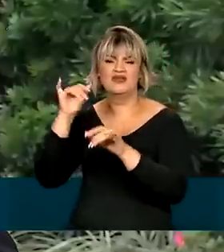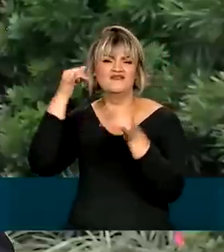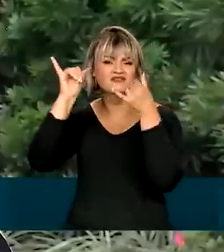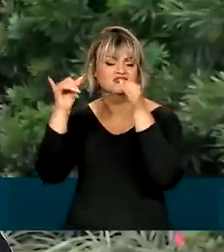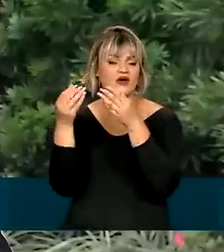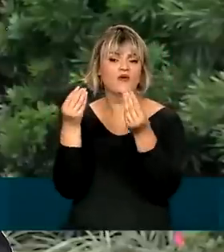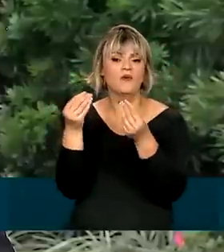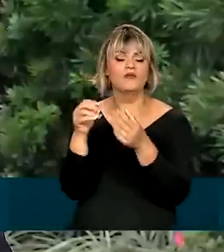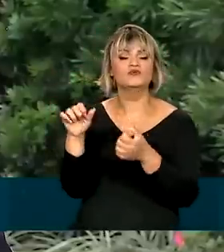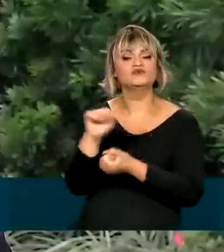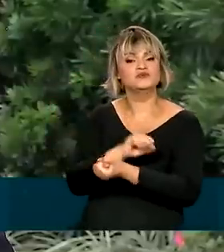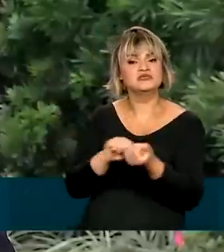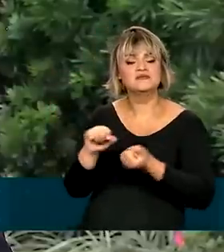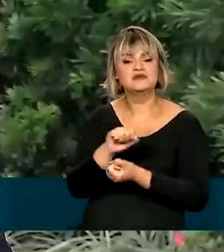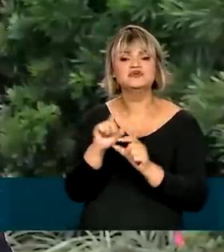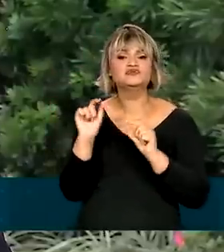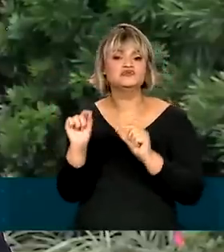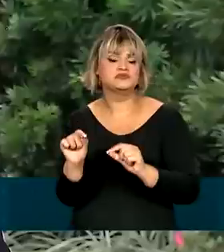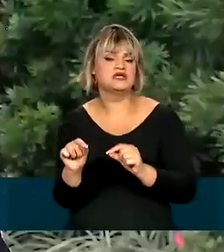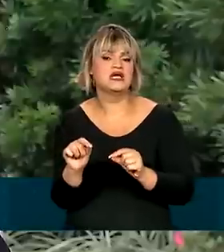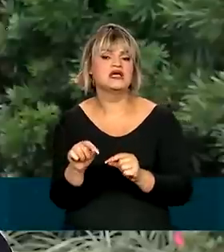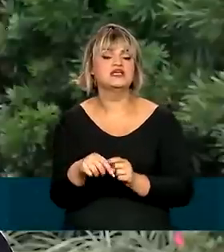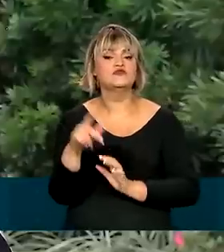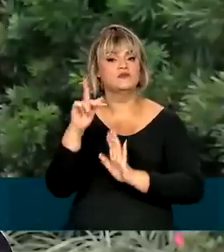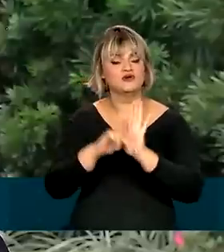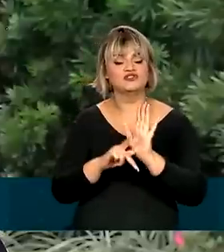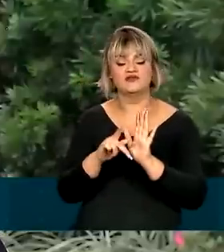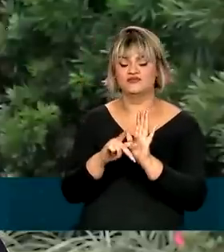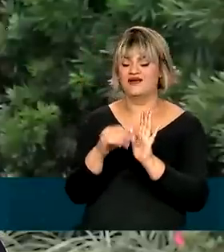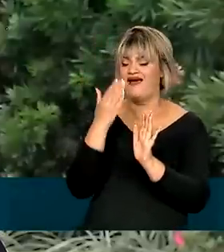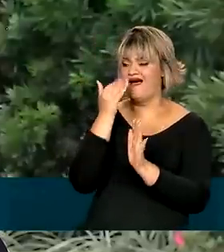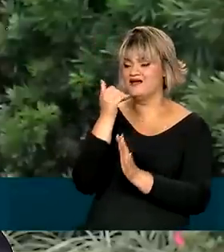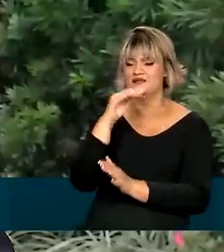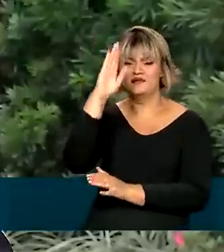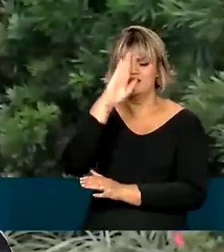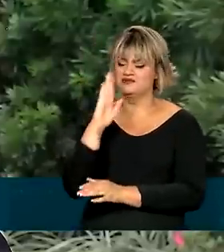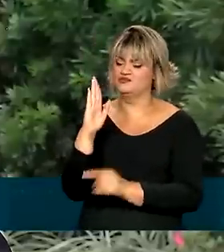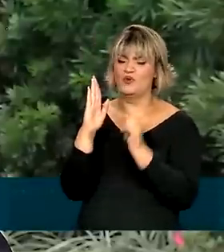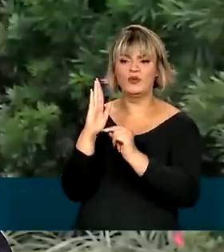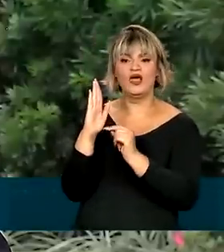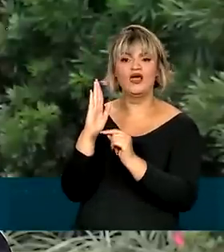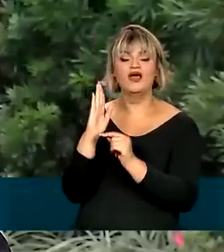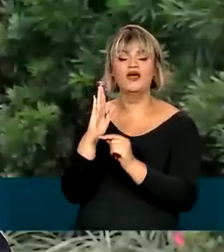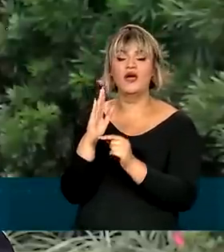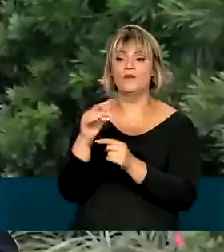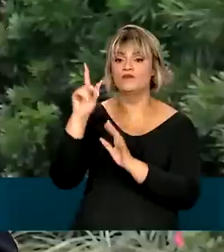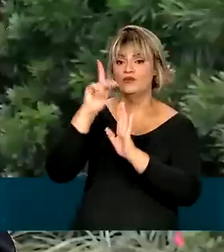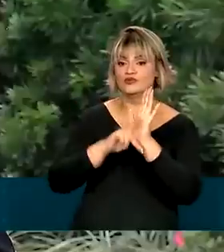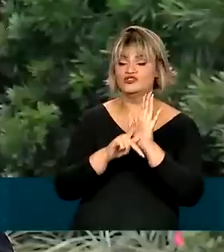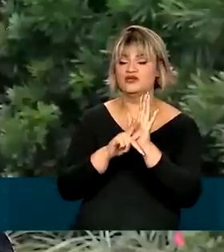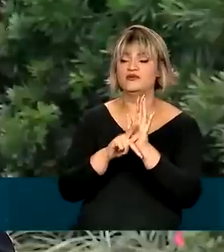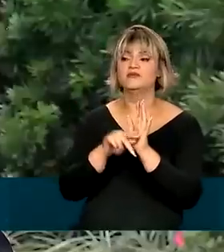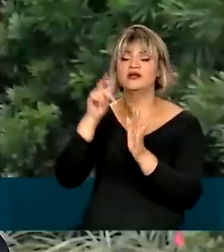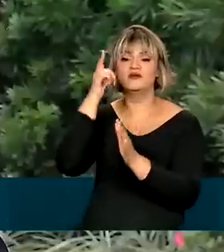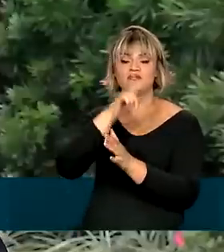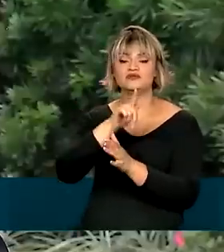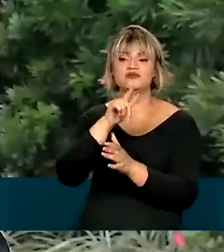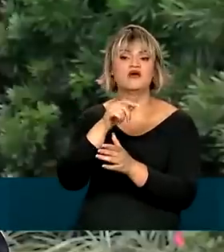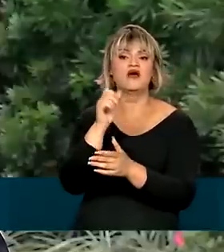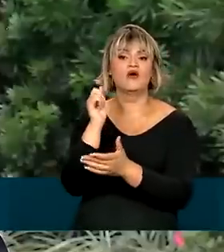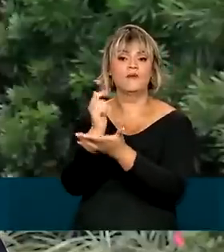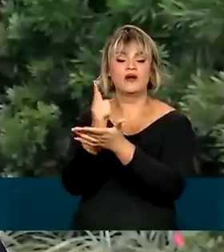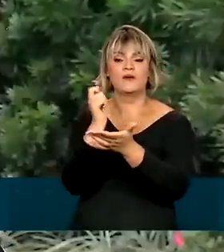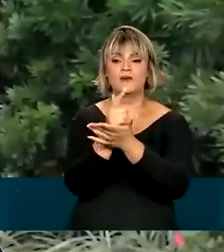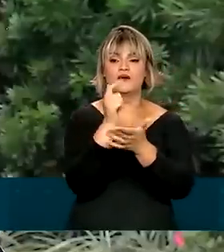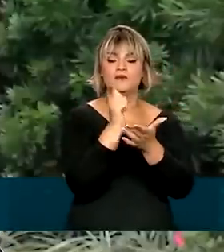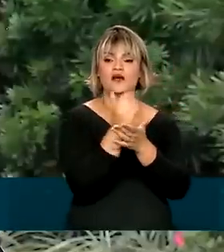social. E também, mais uma vez, sobre o projeto Alimenta Brasil, que é um projeto que prevê que sejam repassados, que sejam comprados pelo governo federal